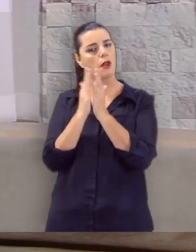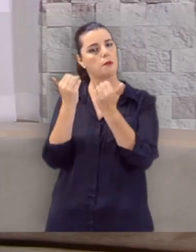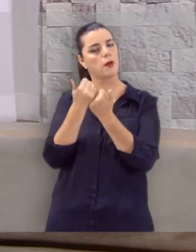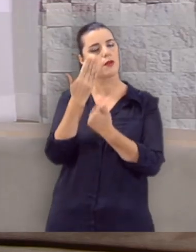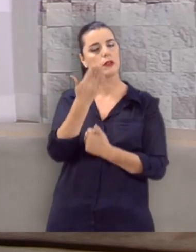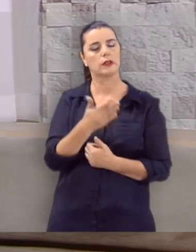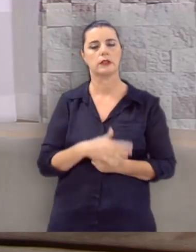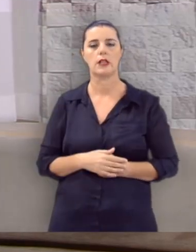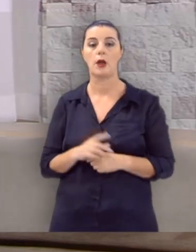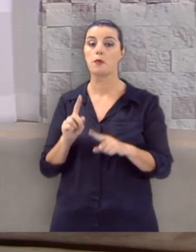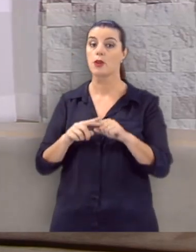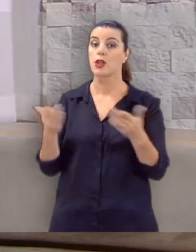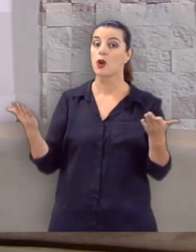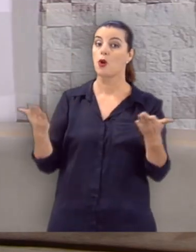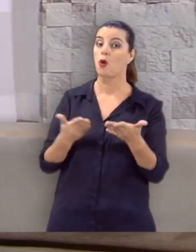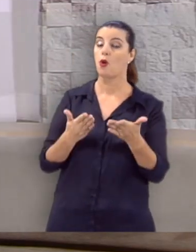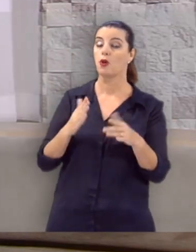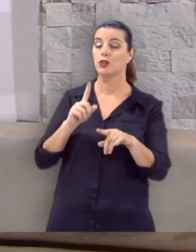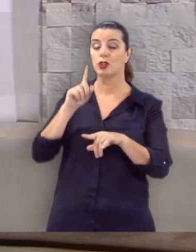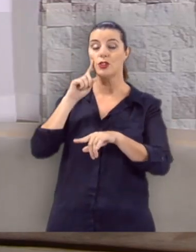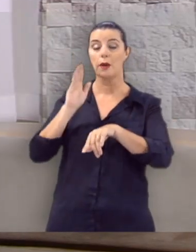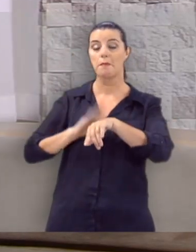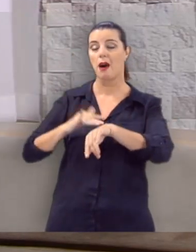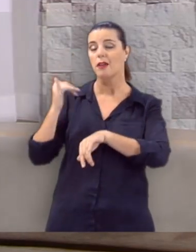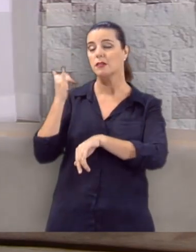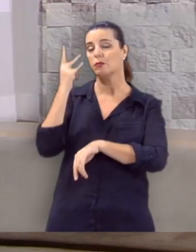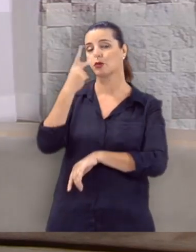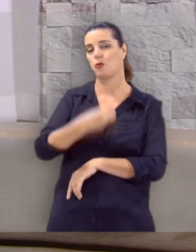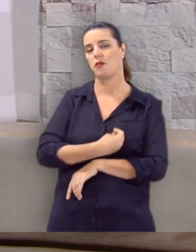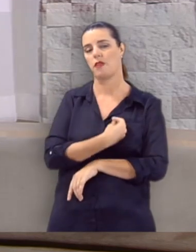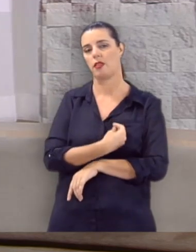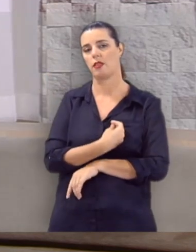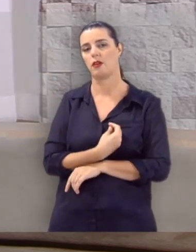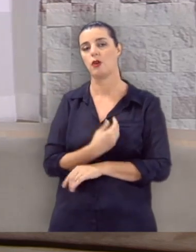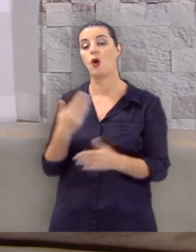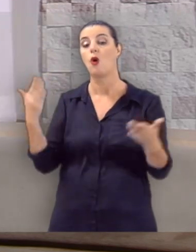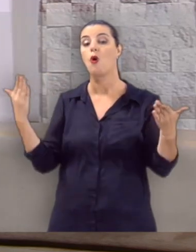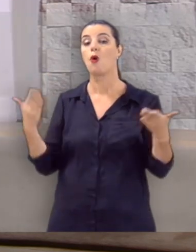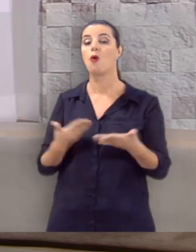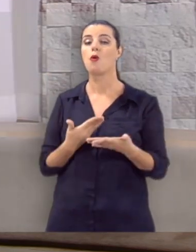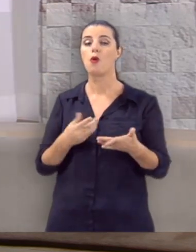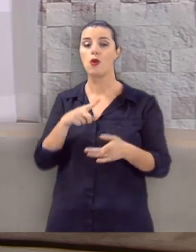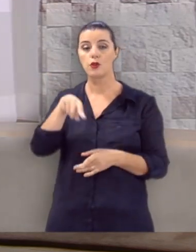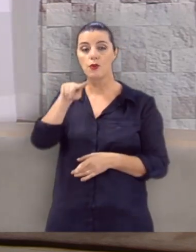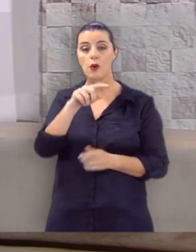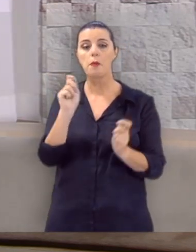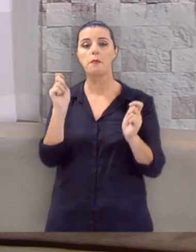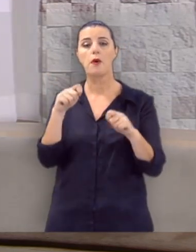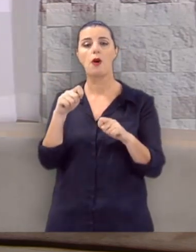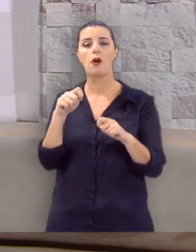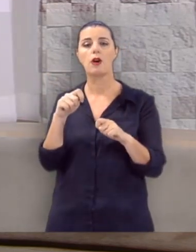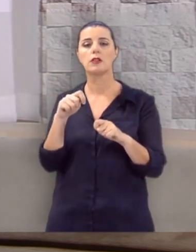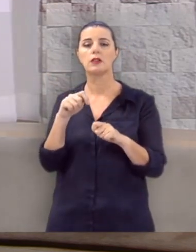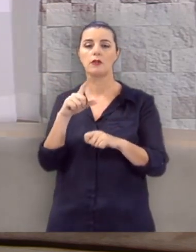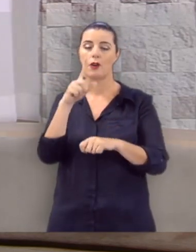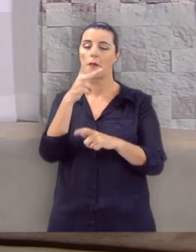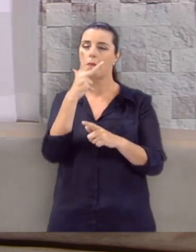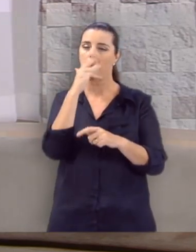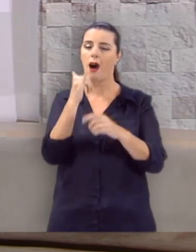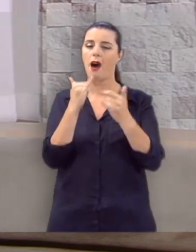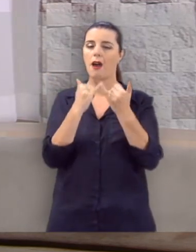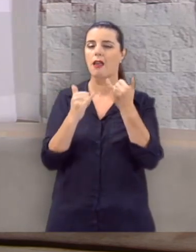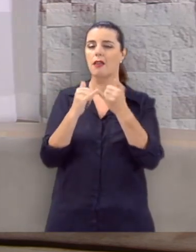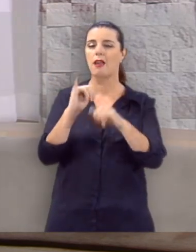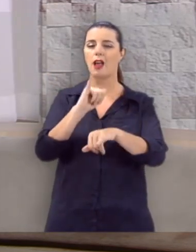orar por você. Porque hoje pode ser o dia mais importante da sua vida. Hoje você talvez seja um jacó.